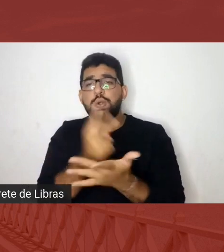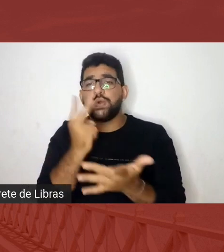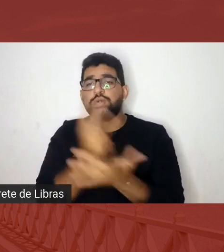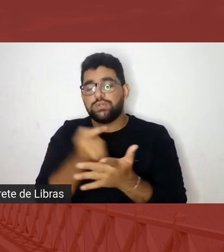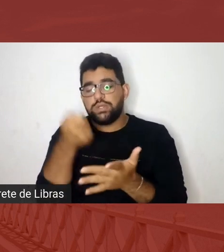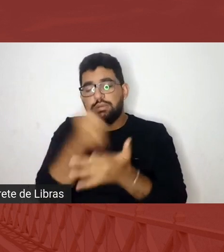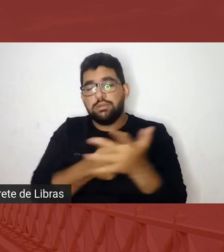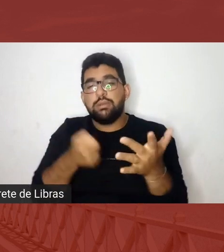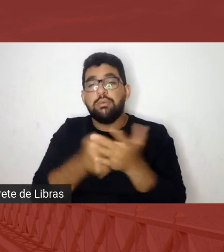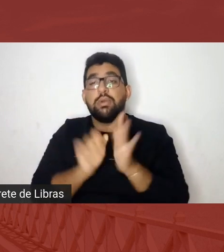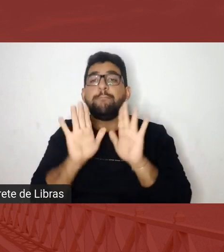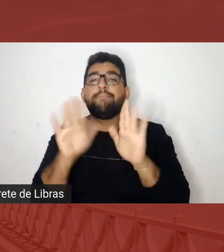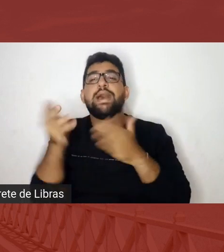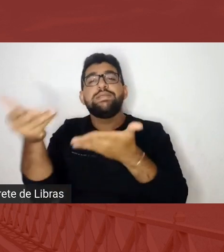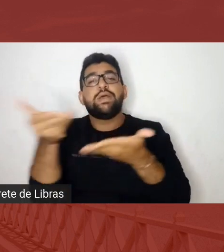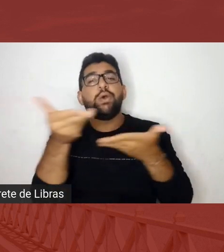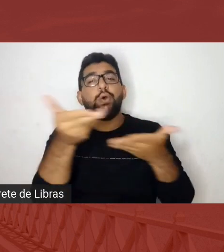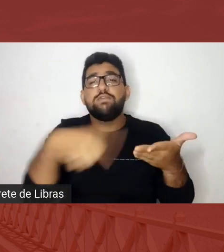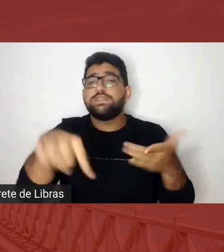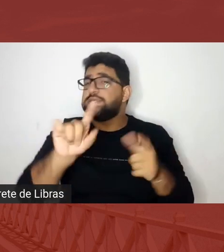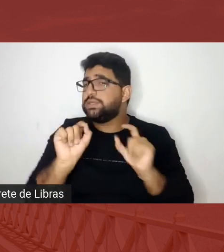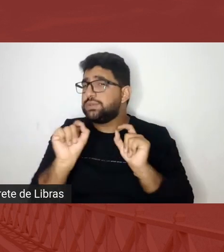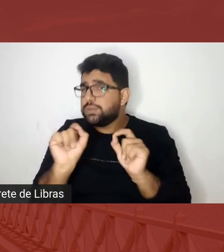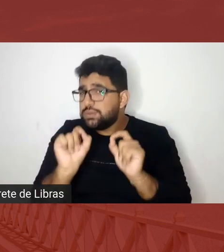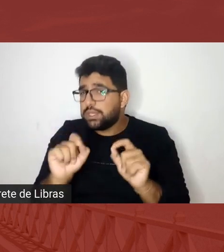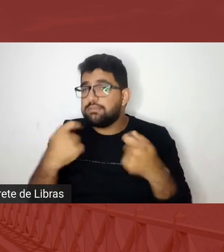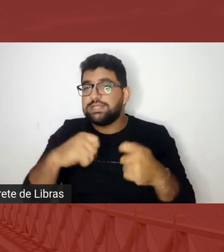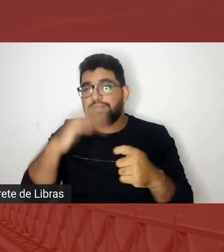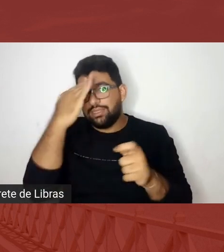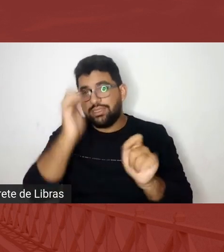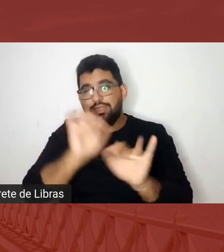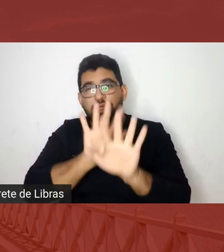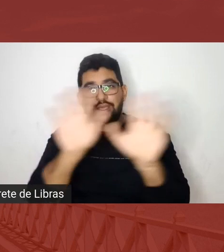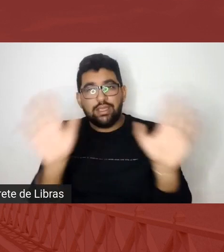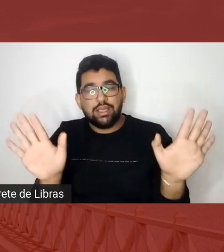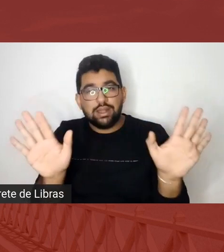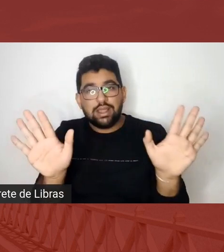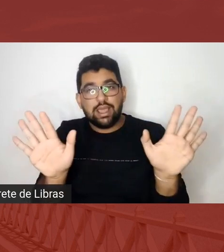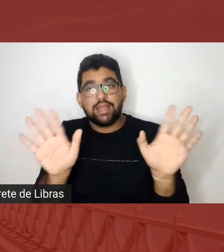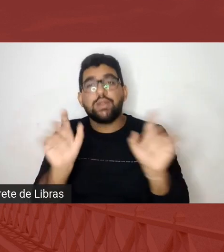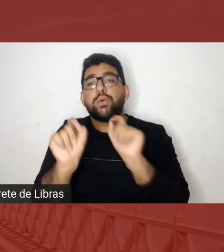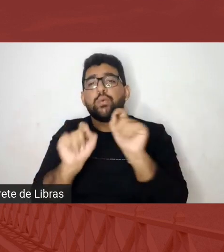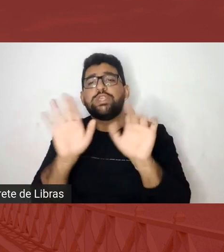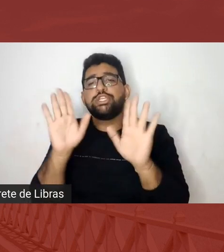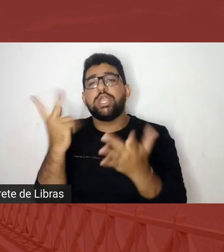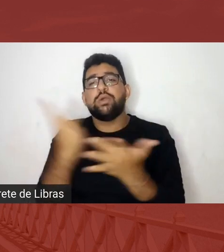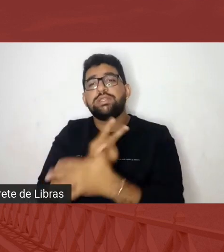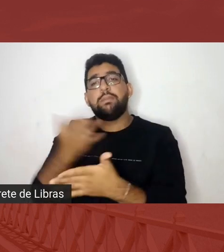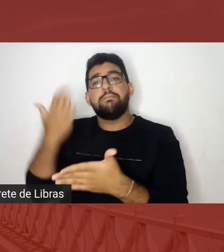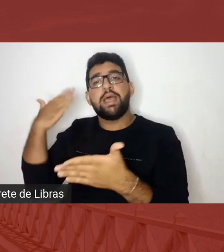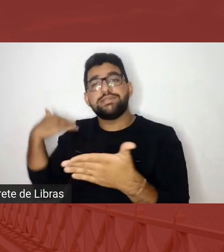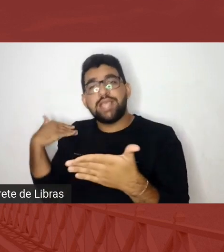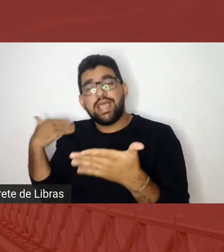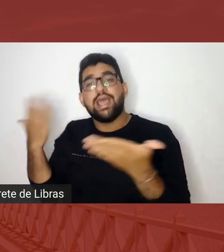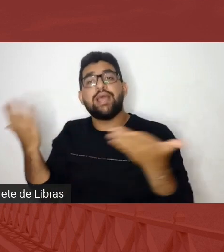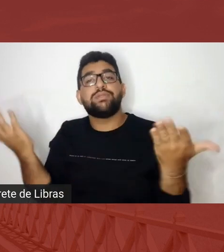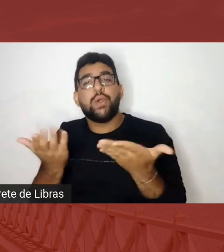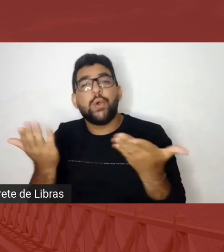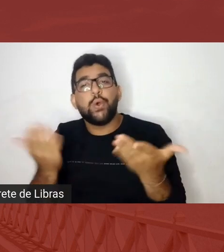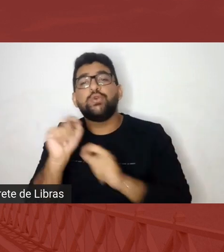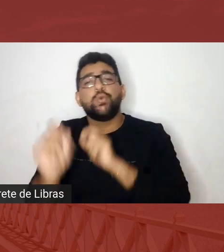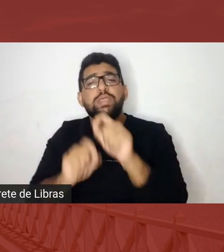feito é entendamos todas as gentes que ouvem entendamos o que significa aquilombar-se